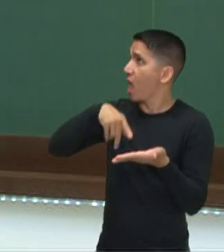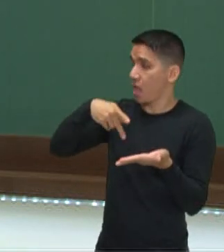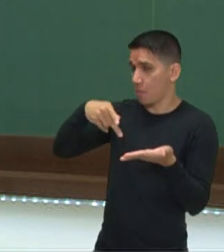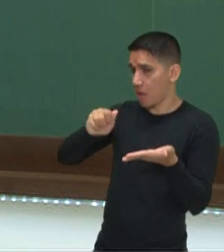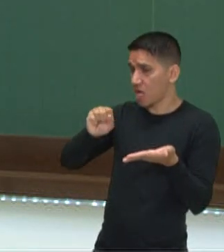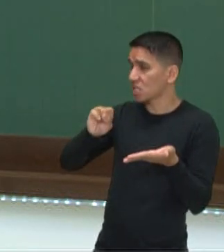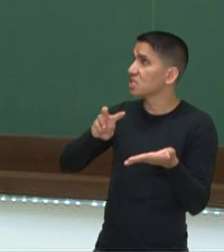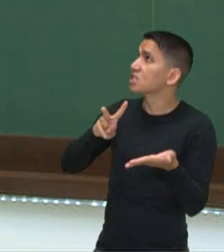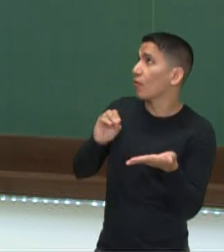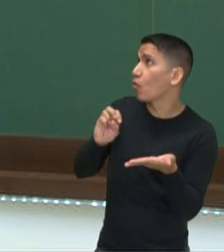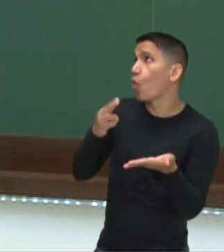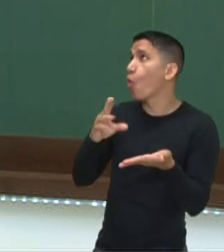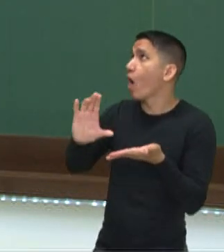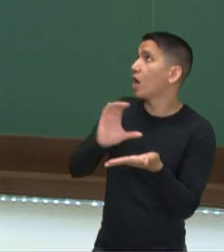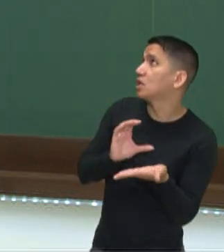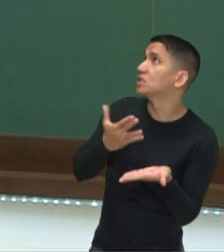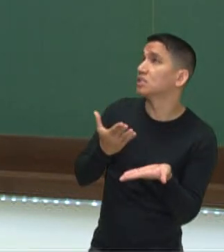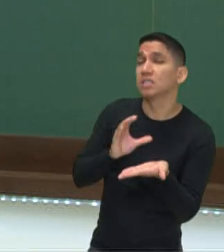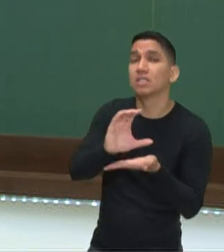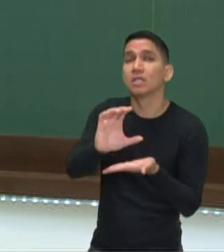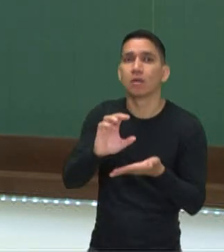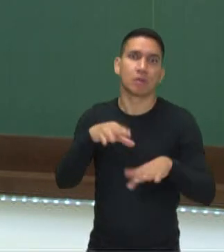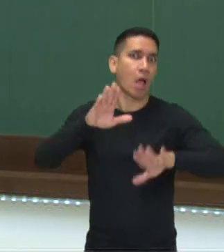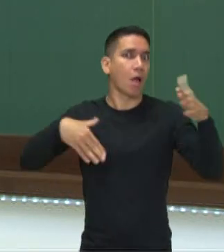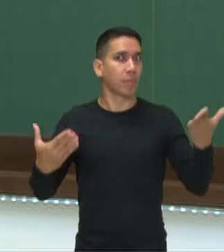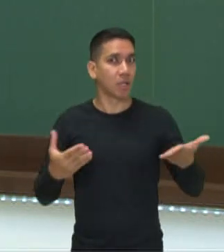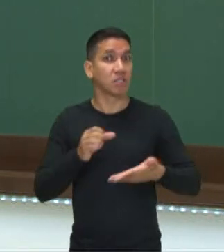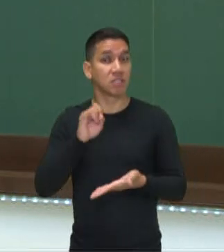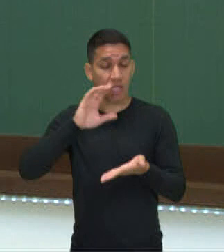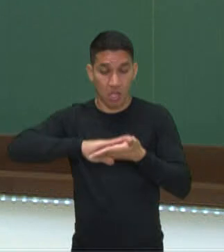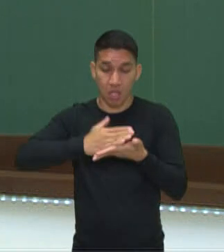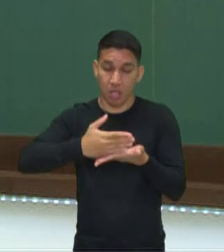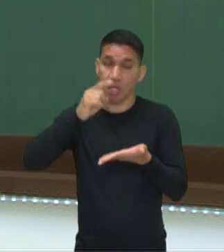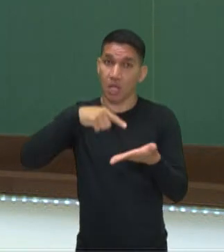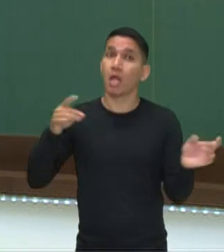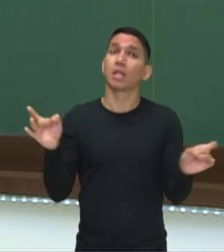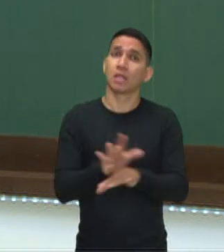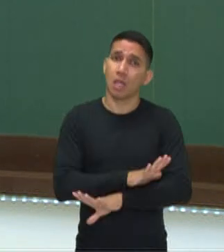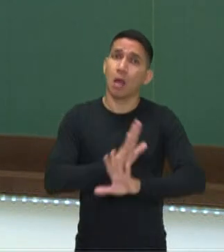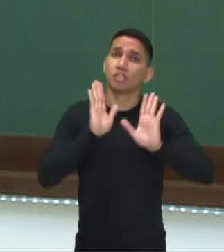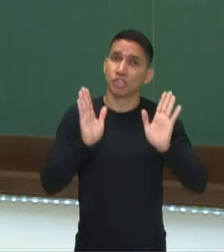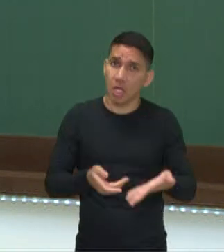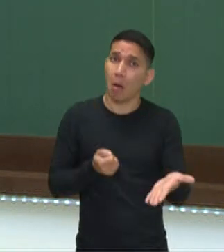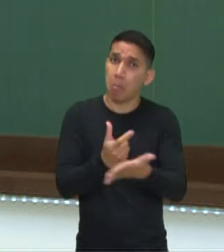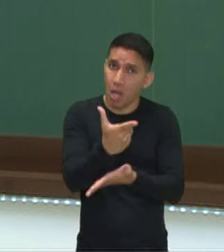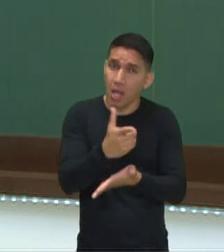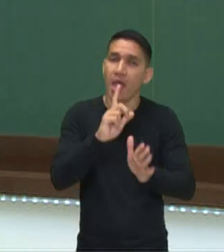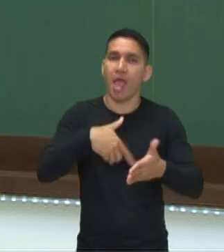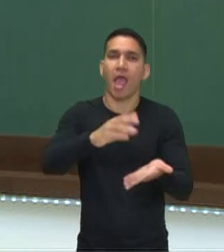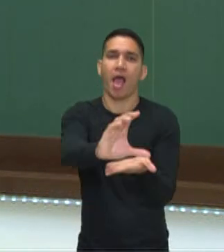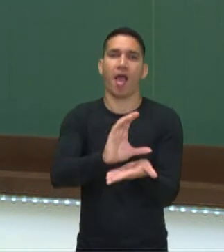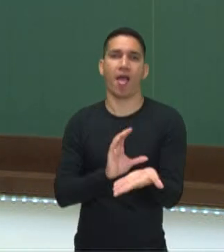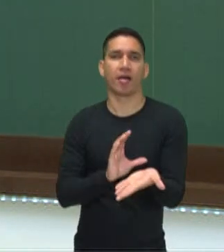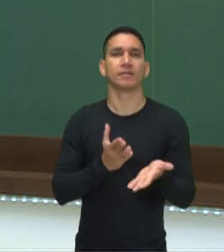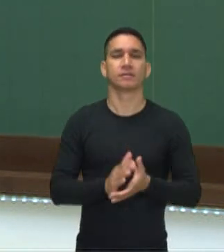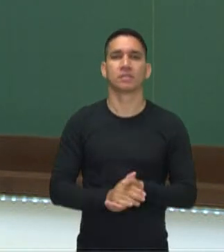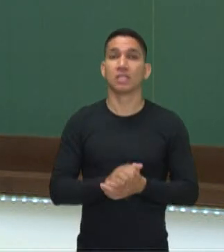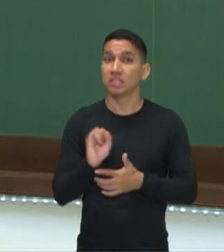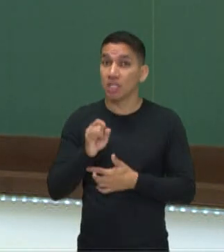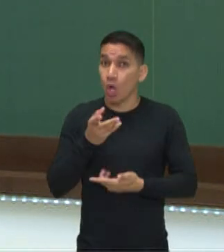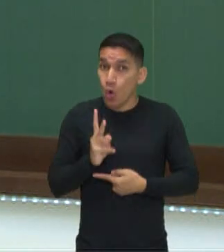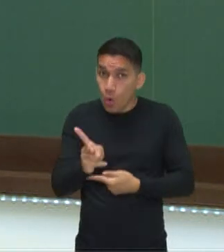passivo ou ativo financeiro? Depende. Se esse notebook estiver totalmente quitado, ele vai ser um ativo. Agora, se você ainda está